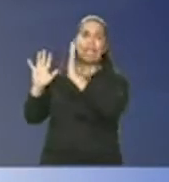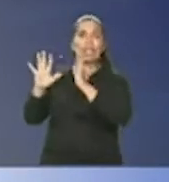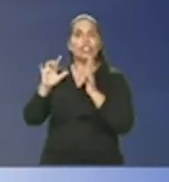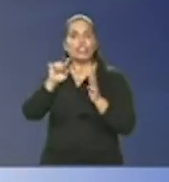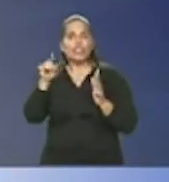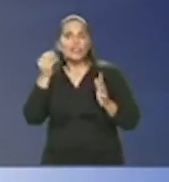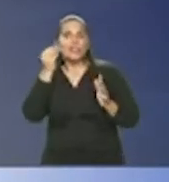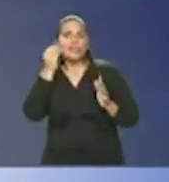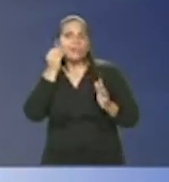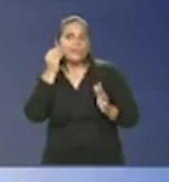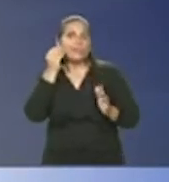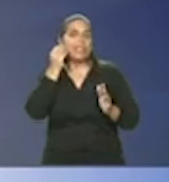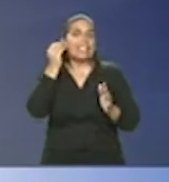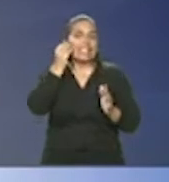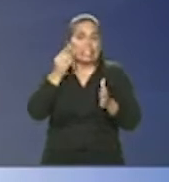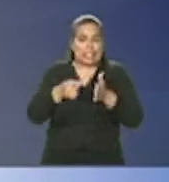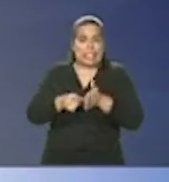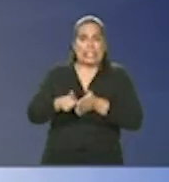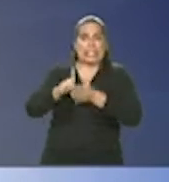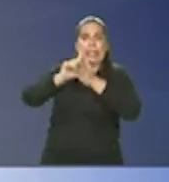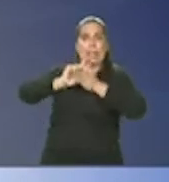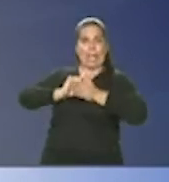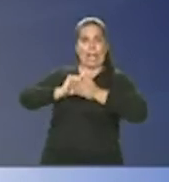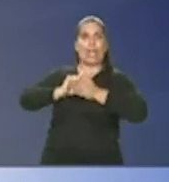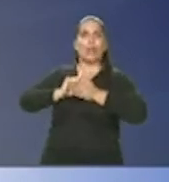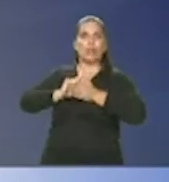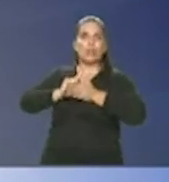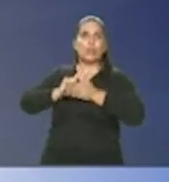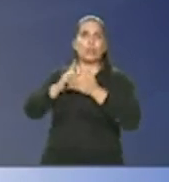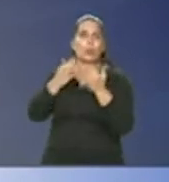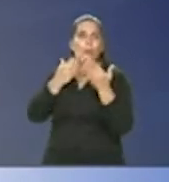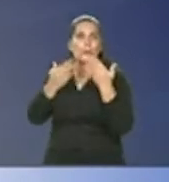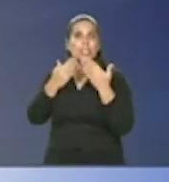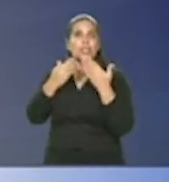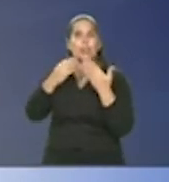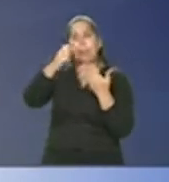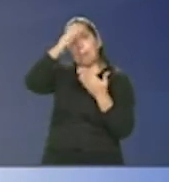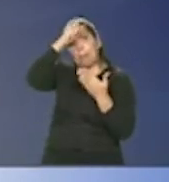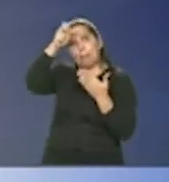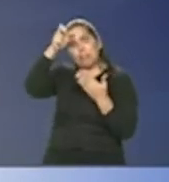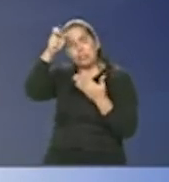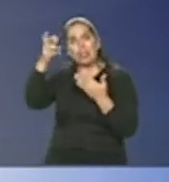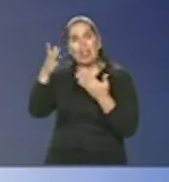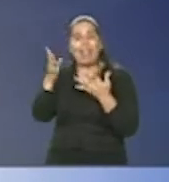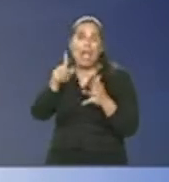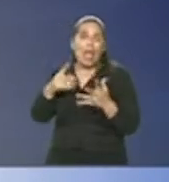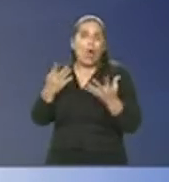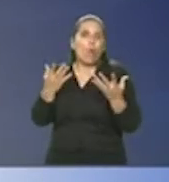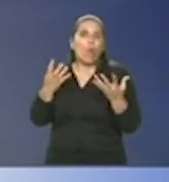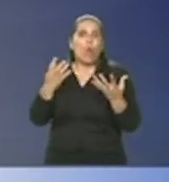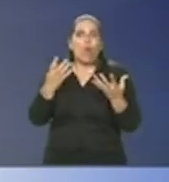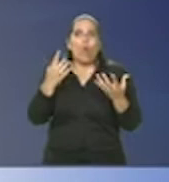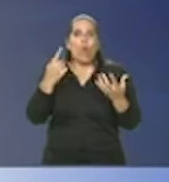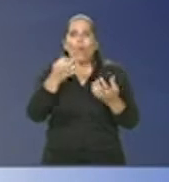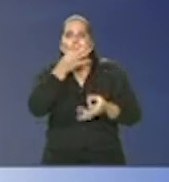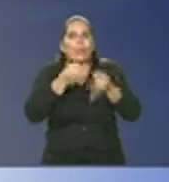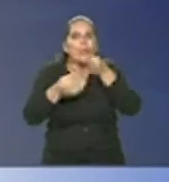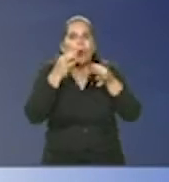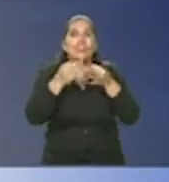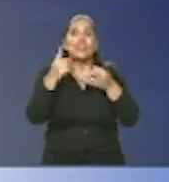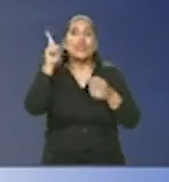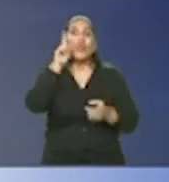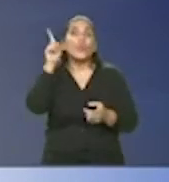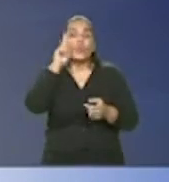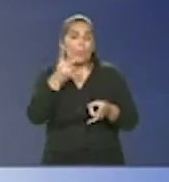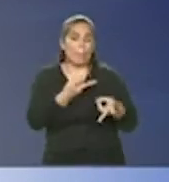está um pouquinho antecipada em relação à previsão do ministério mas essas são questões que a gente tem que ver o dia a dia